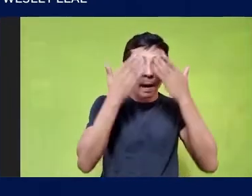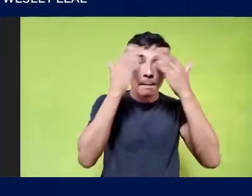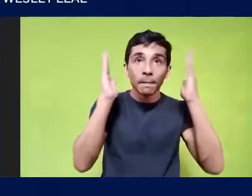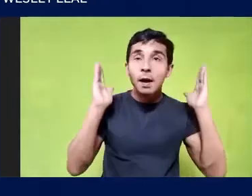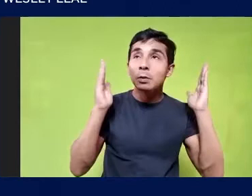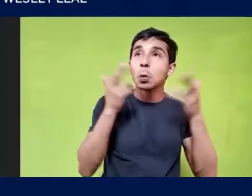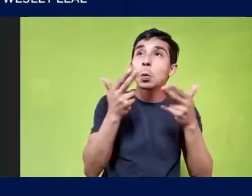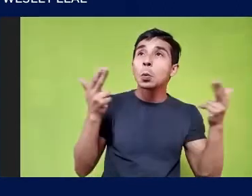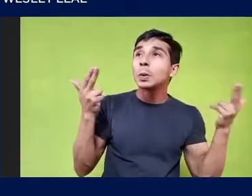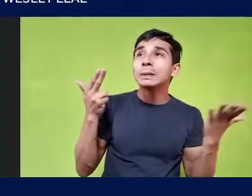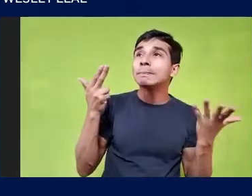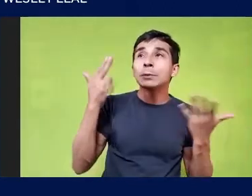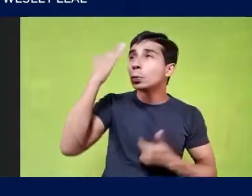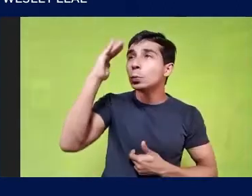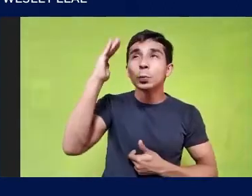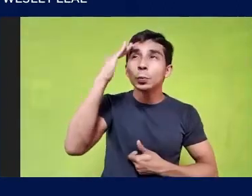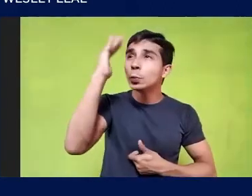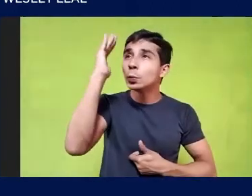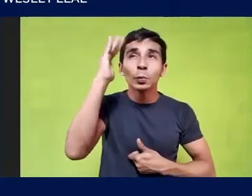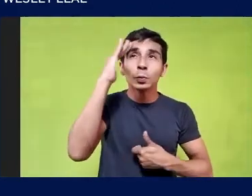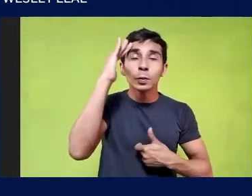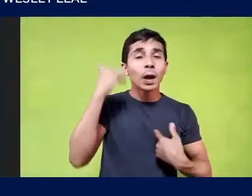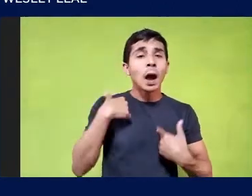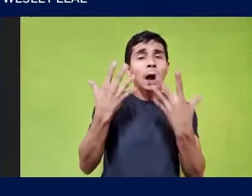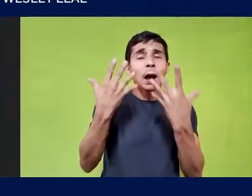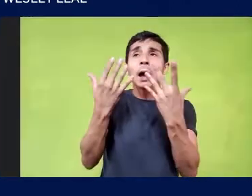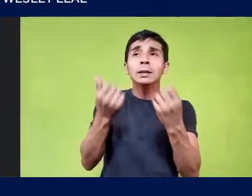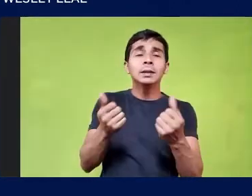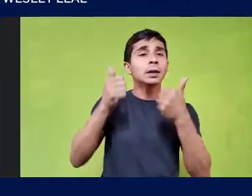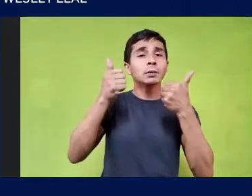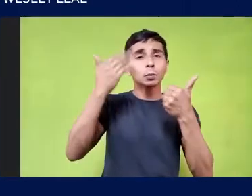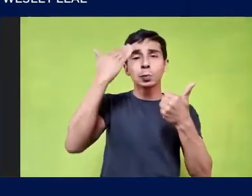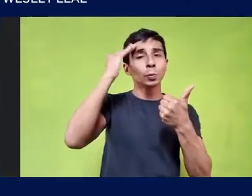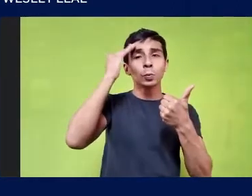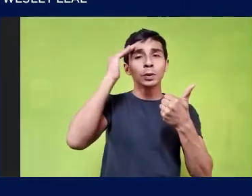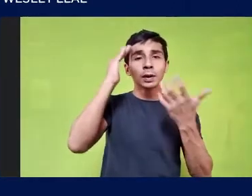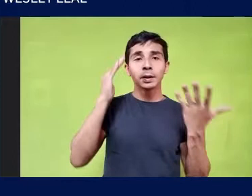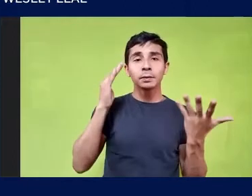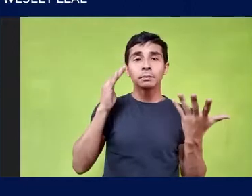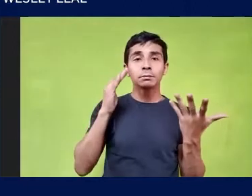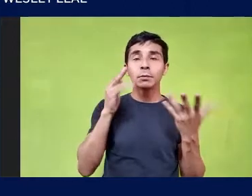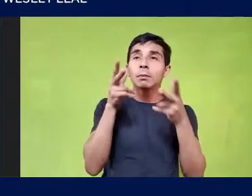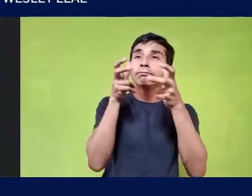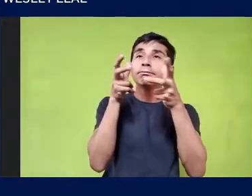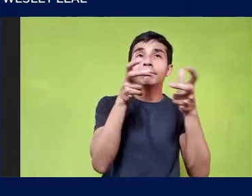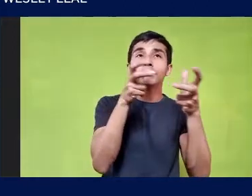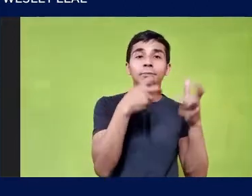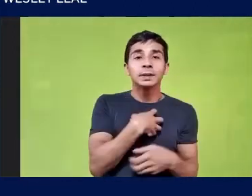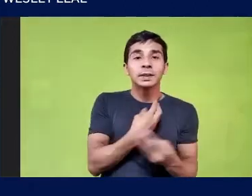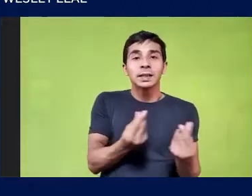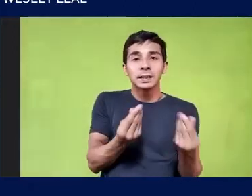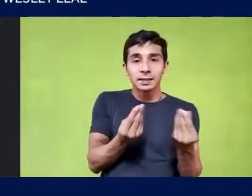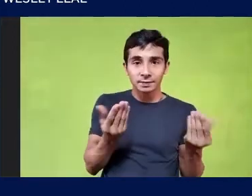Que é Que é Quase um oráculo Determinadas coisas Que estão me